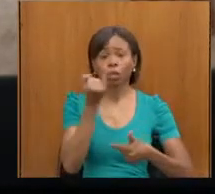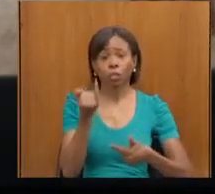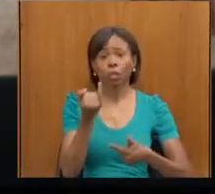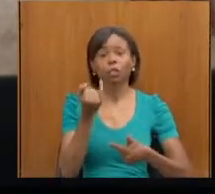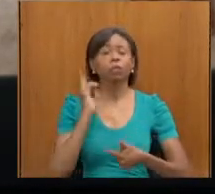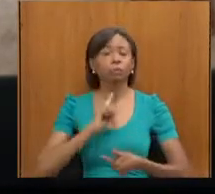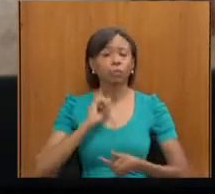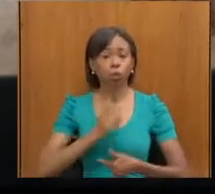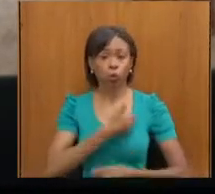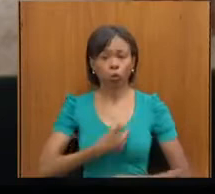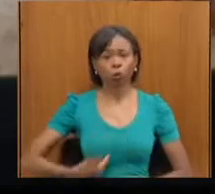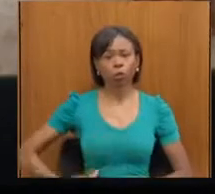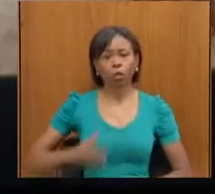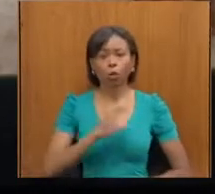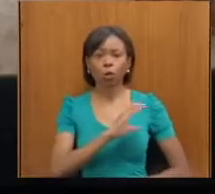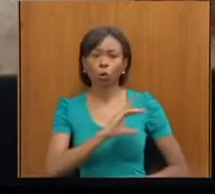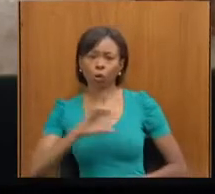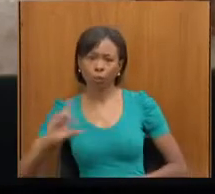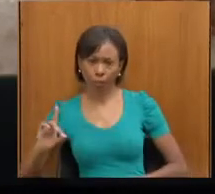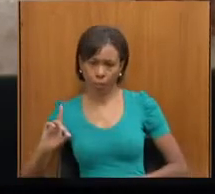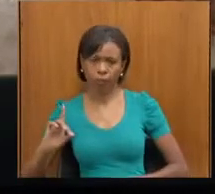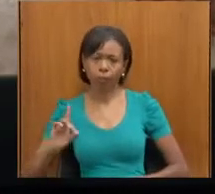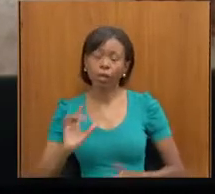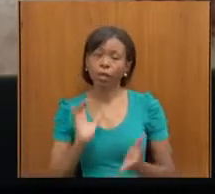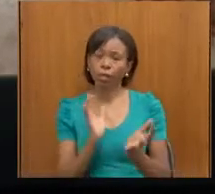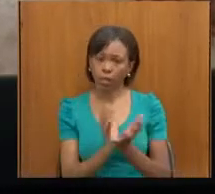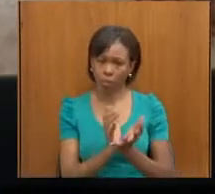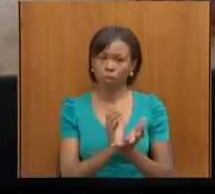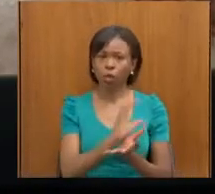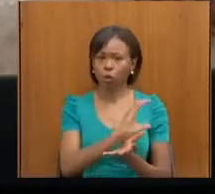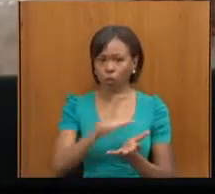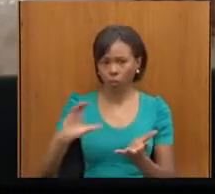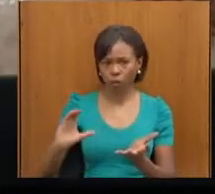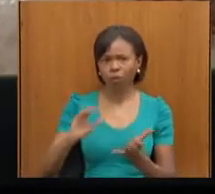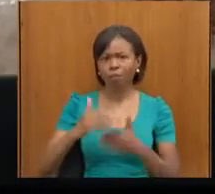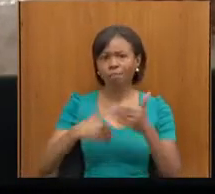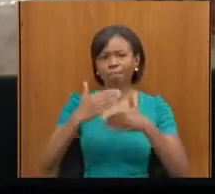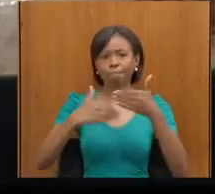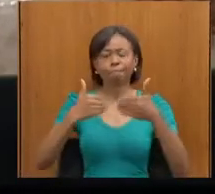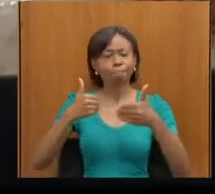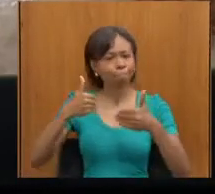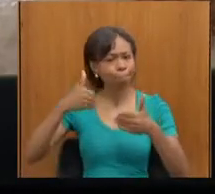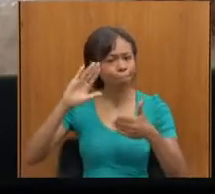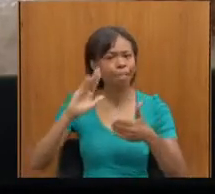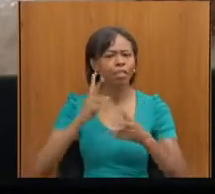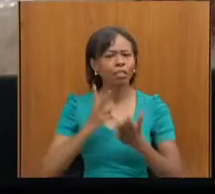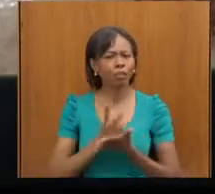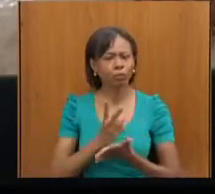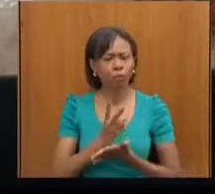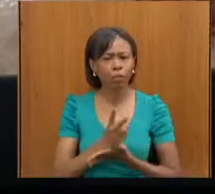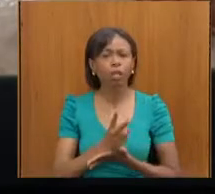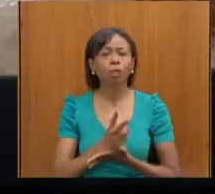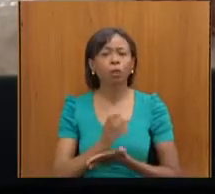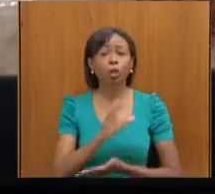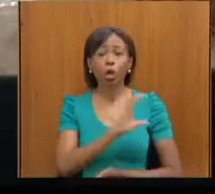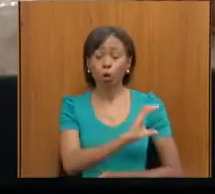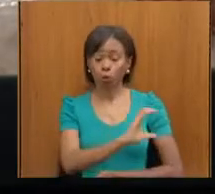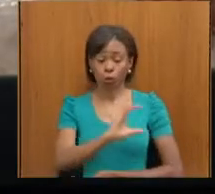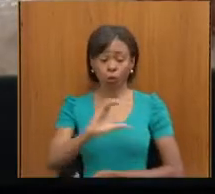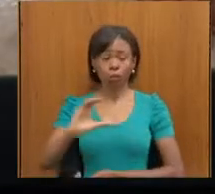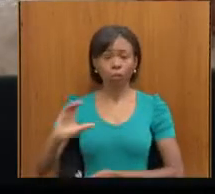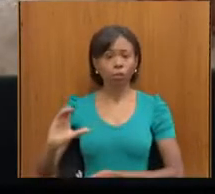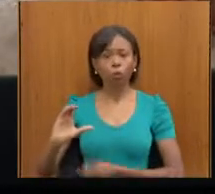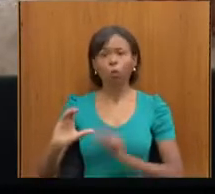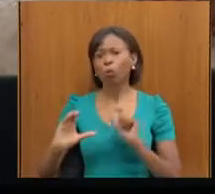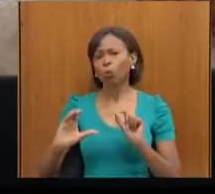que é ser coordenador dessa coordenadoria, que vem crescendo cada vez mais, e se tornando uma coordenadoria